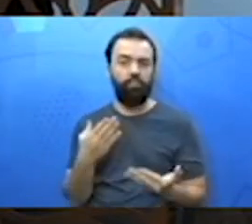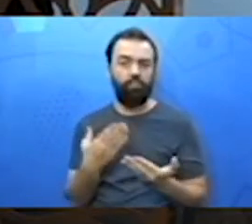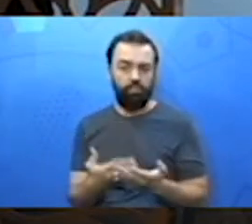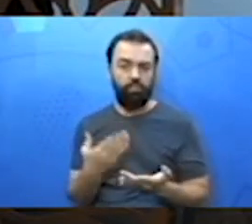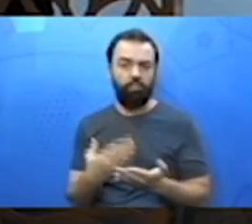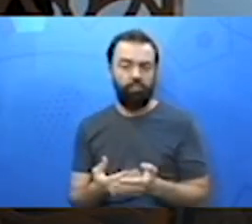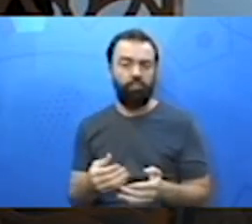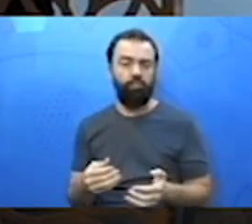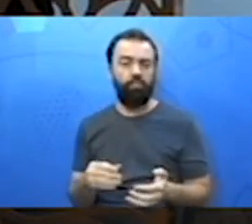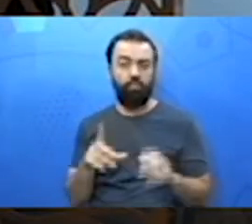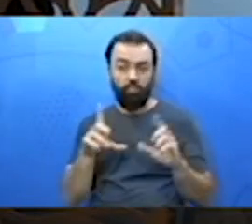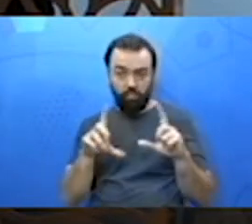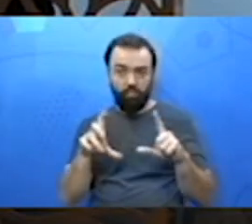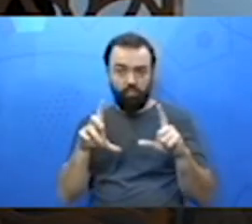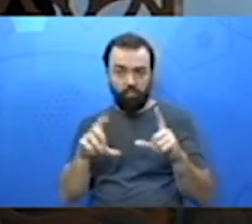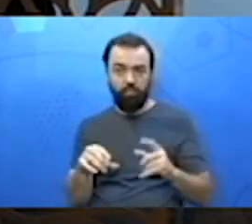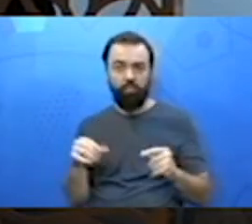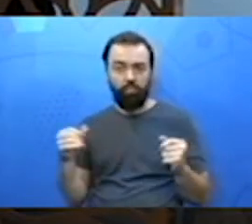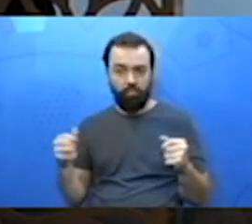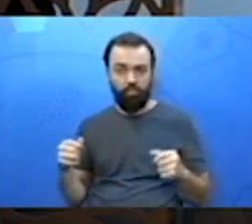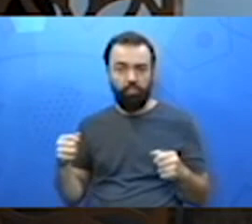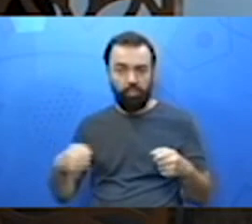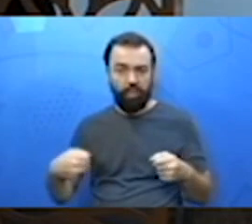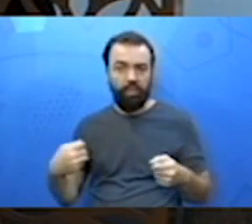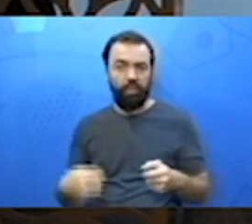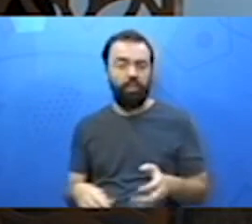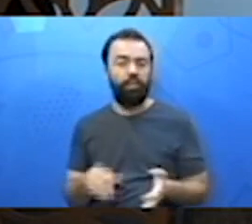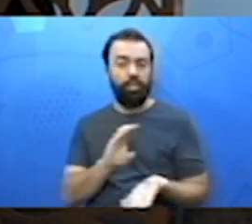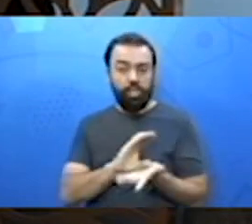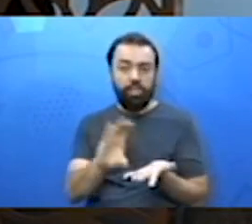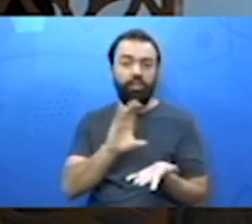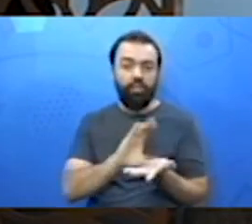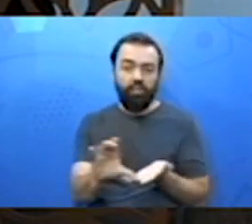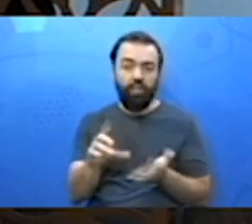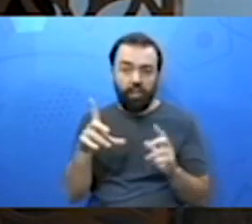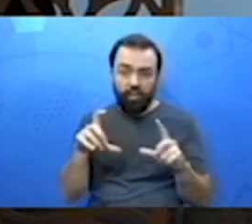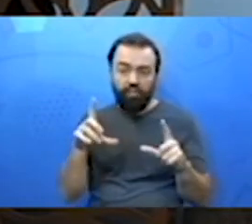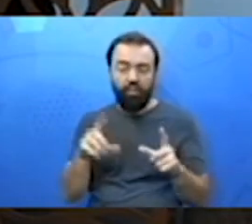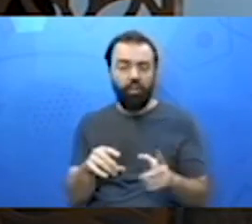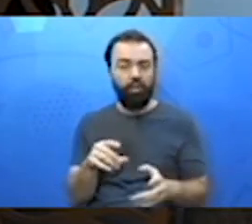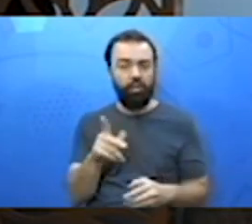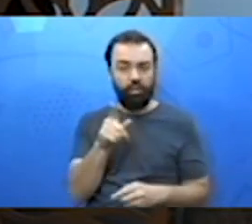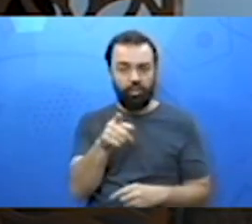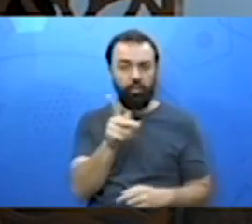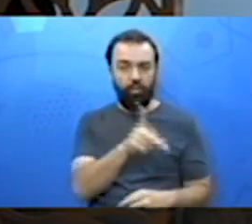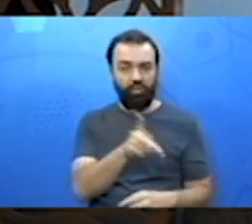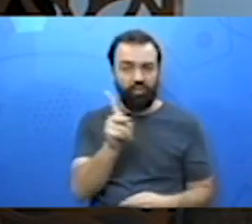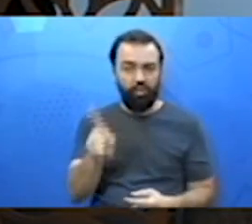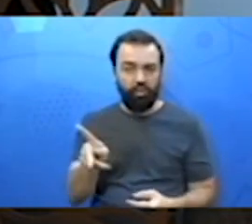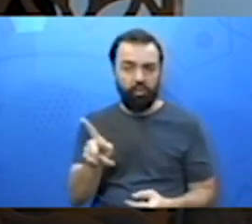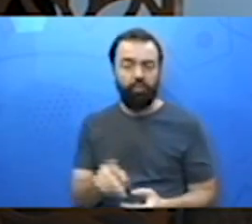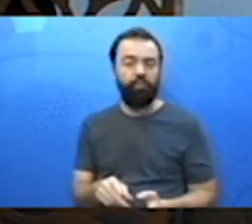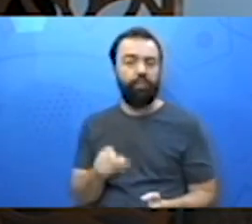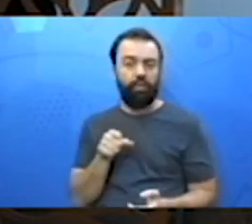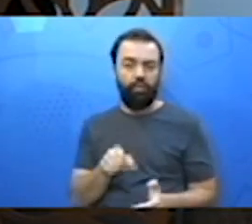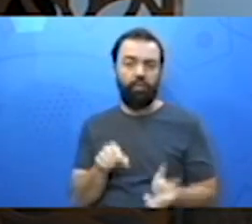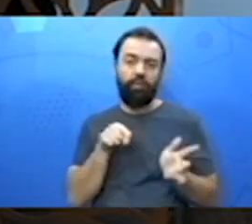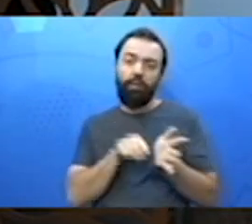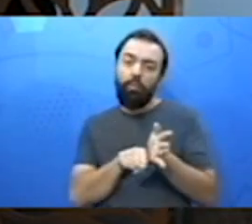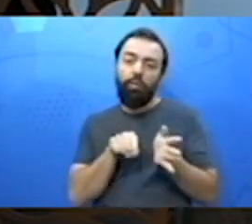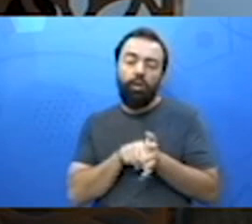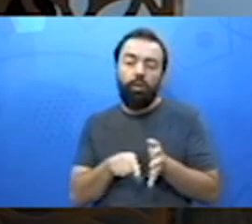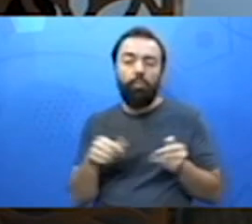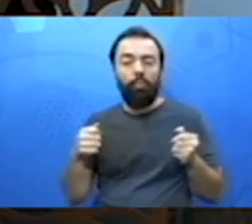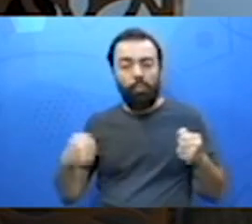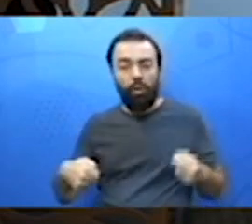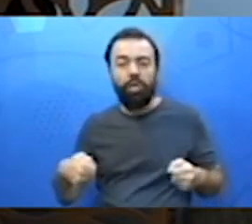foto, tá bom? Mandando para o tutor da sala. Qualquer dúvida em relação às atividades, pode